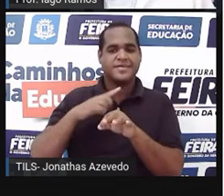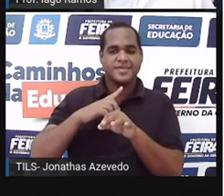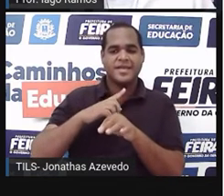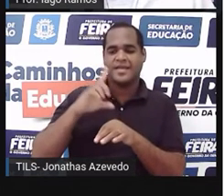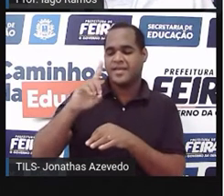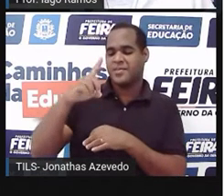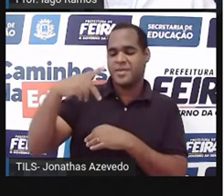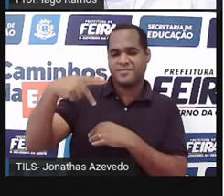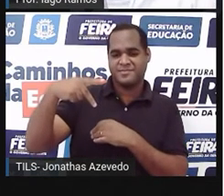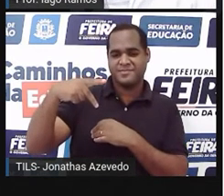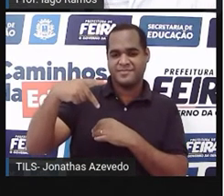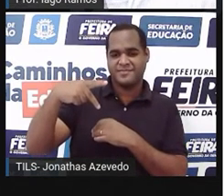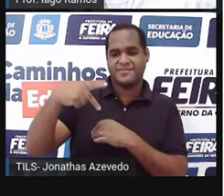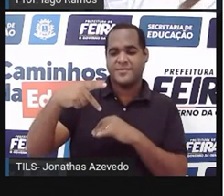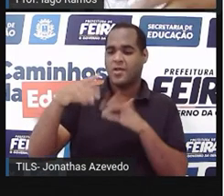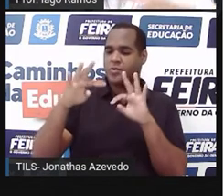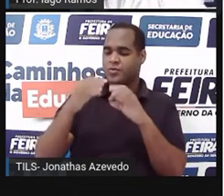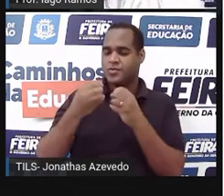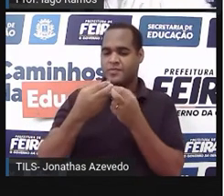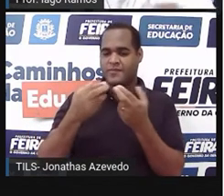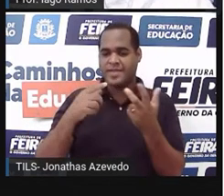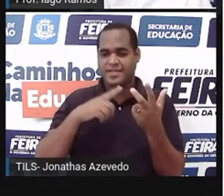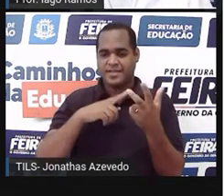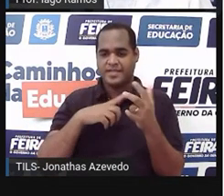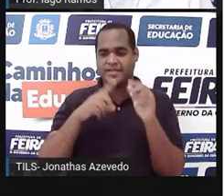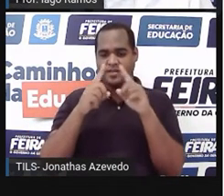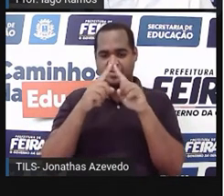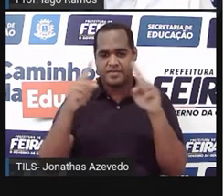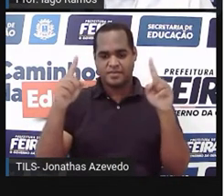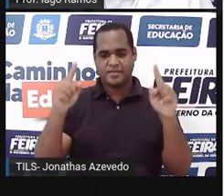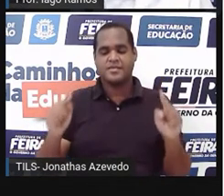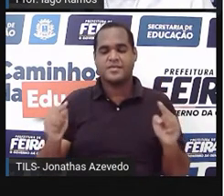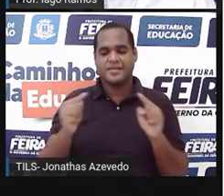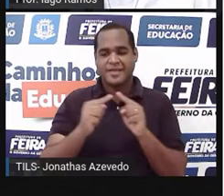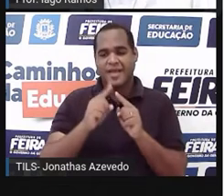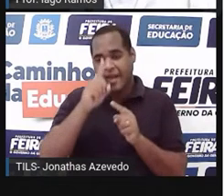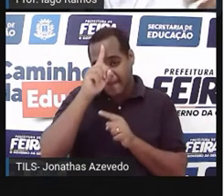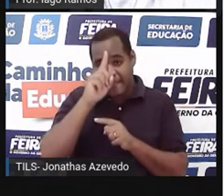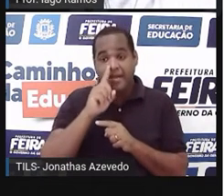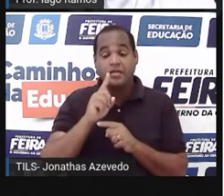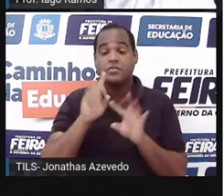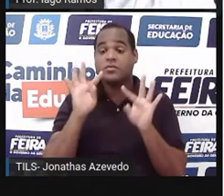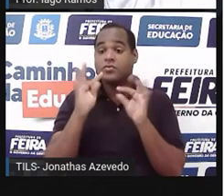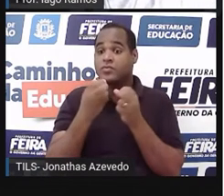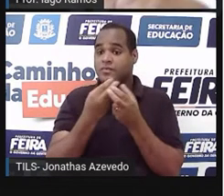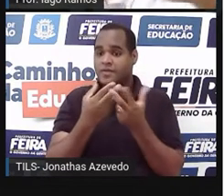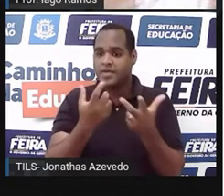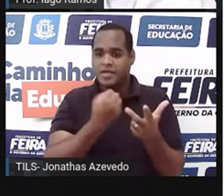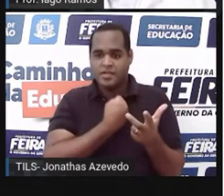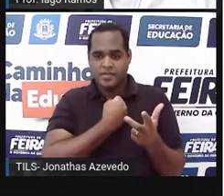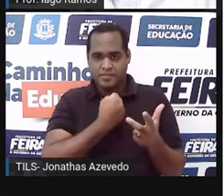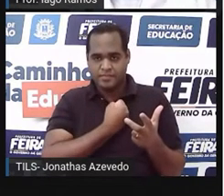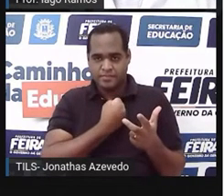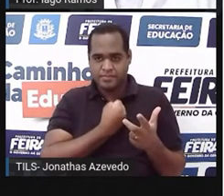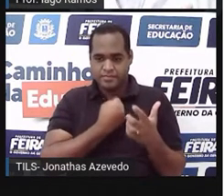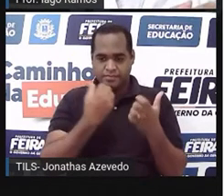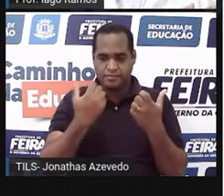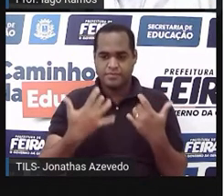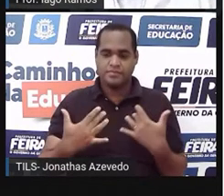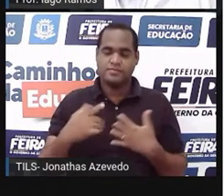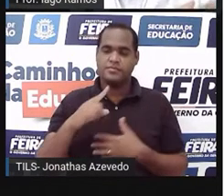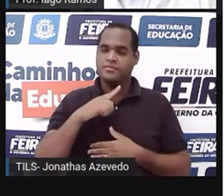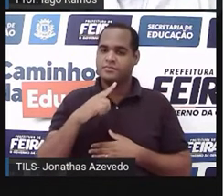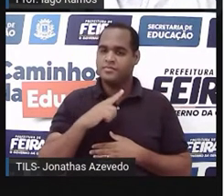dízimas periódicas. Então, tudo que está dentro do retângulo amarelo, ali, todos aqueles tipos de números fazem parte